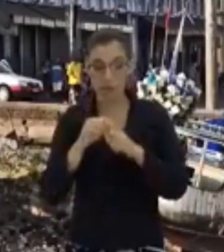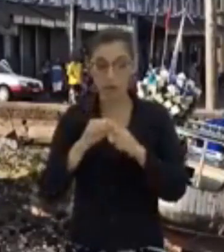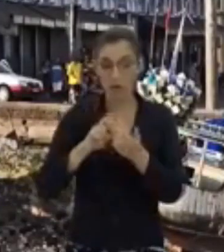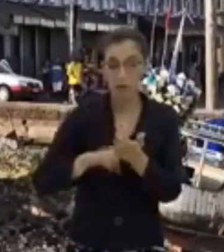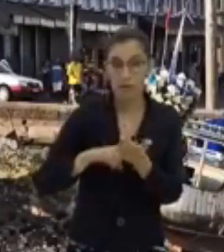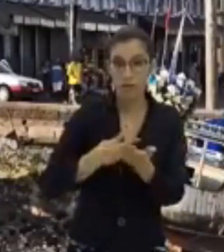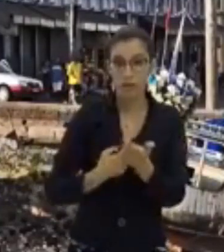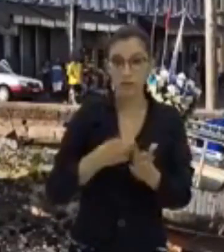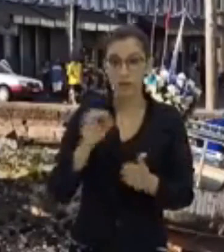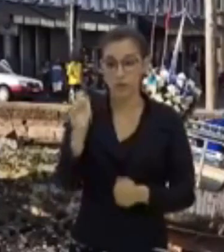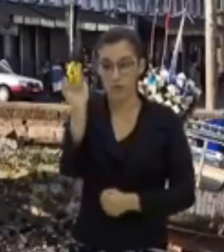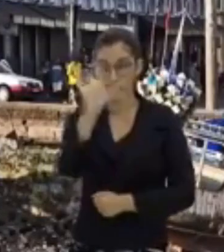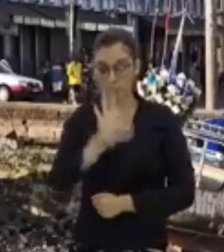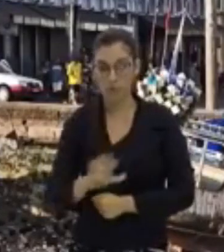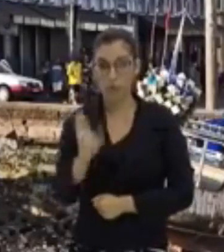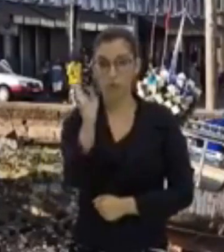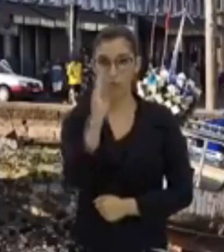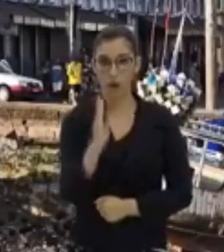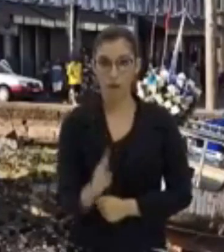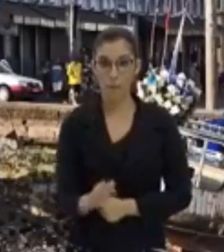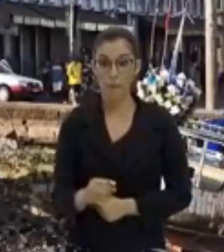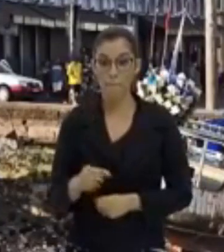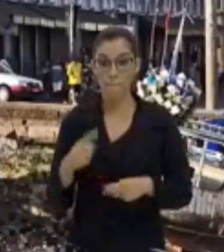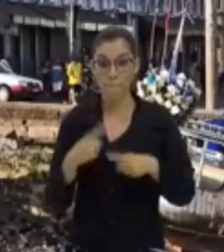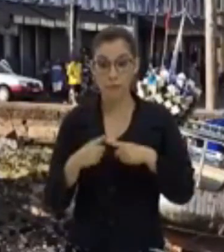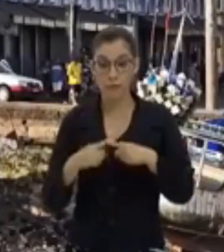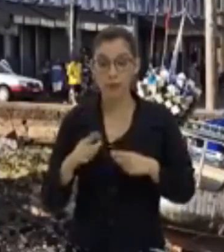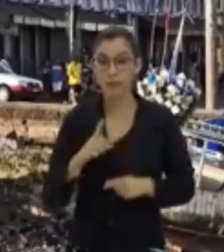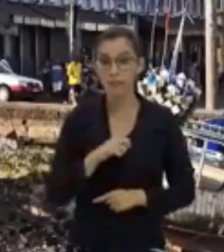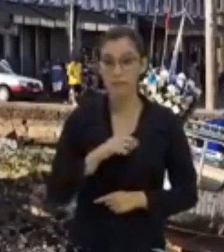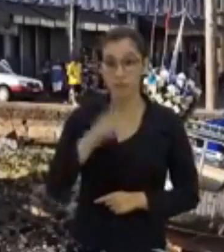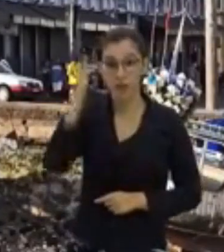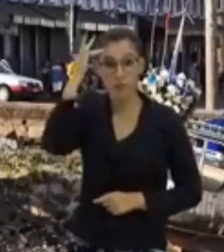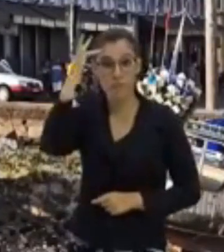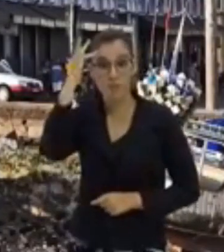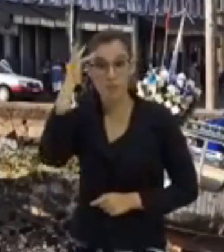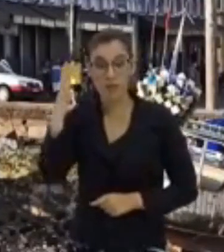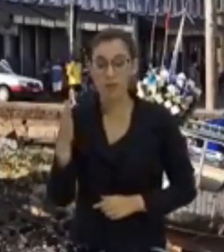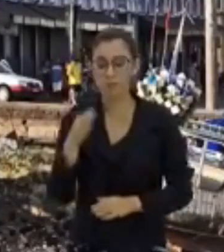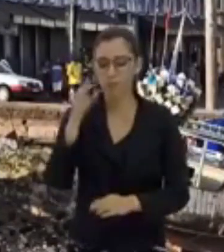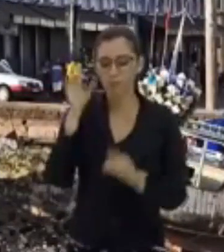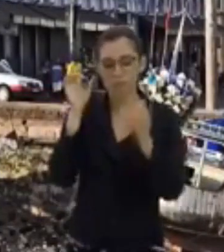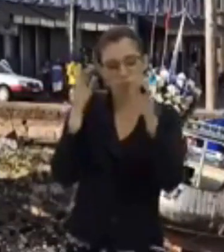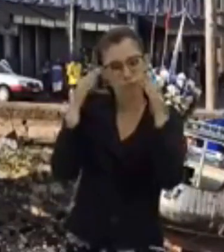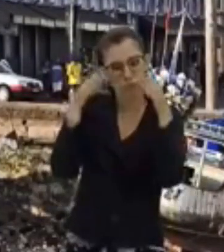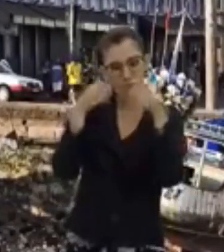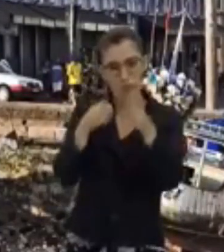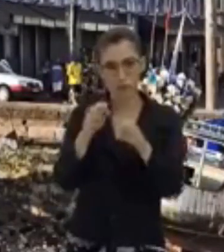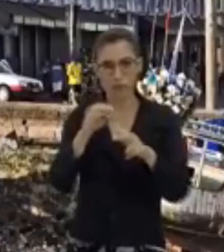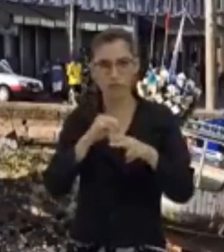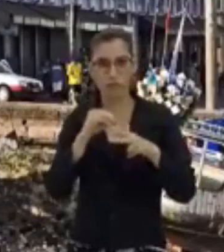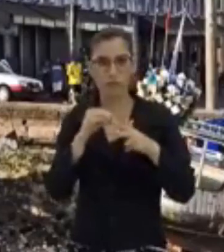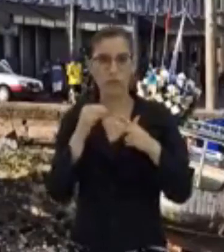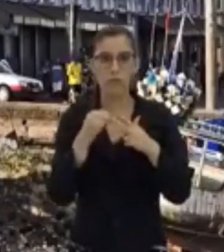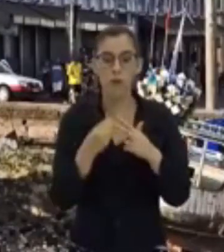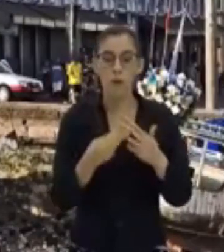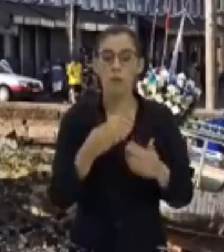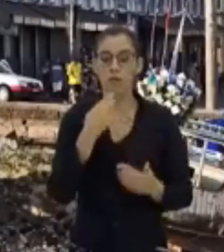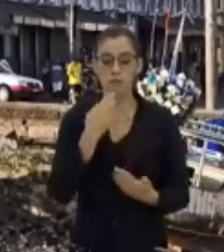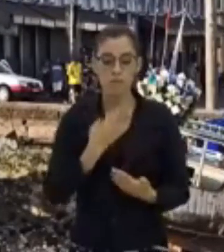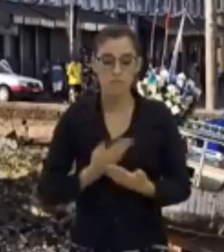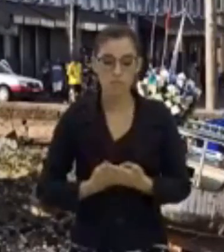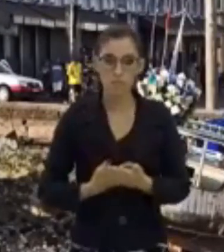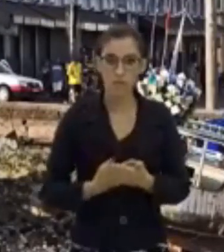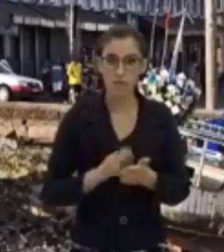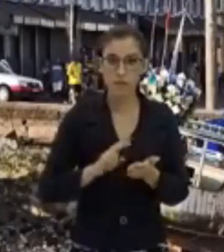até mesmo porque tem uma habilidade específica do Enem que pede para você interpretar representações gráficas e cartográficas